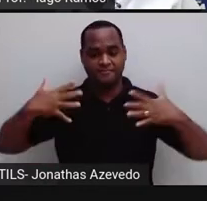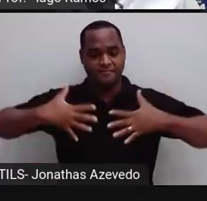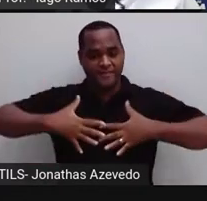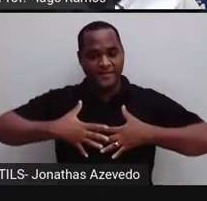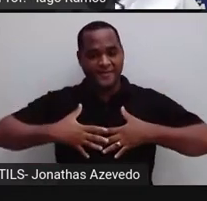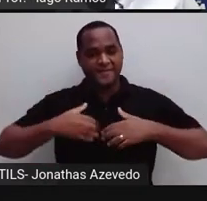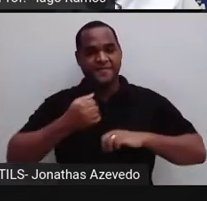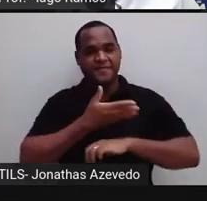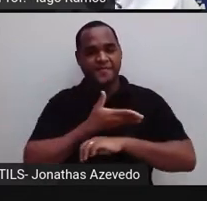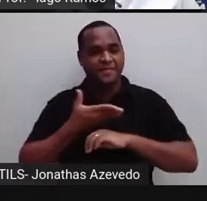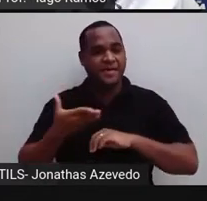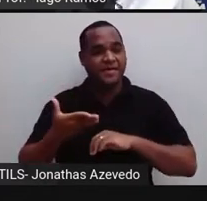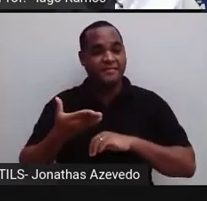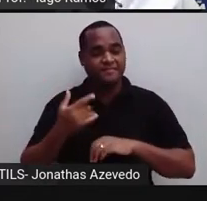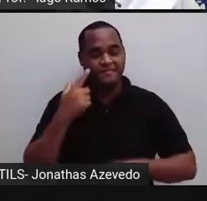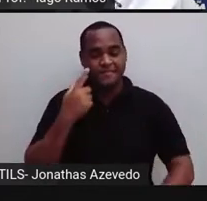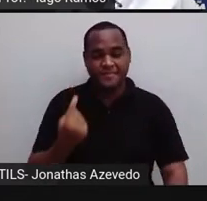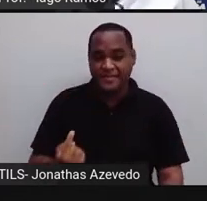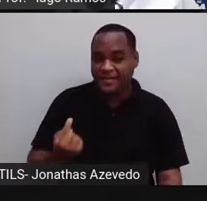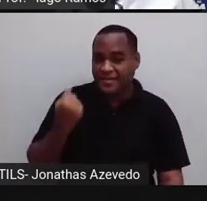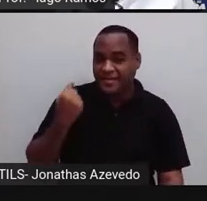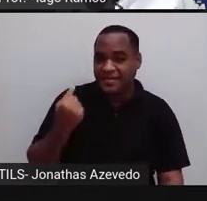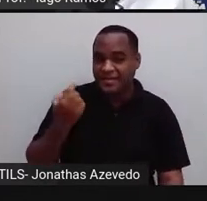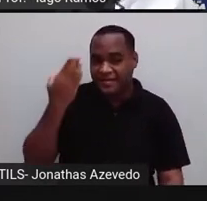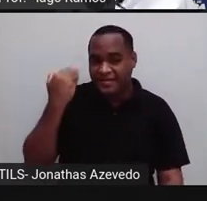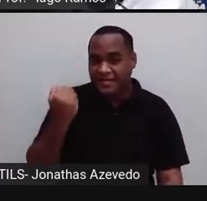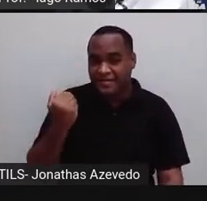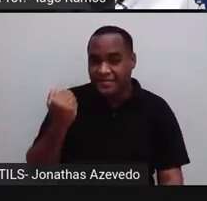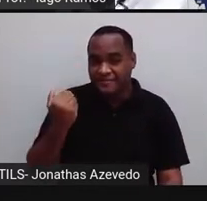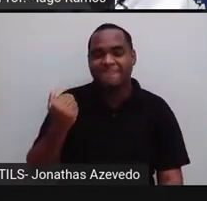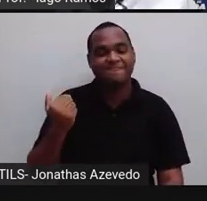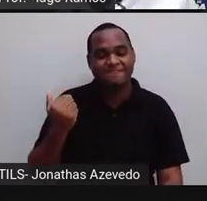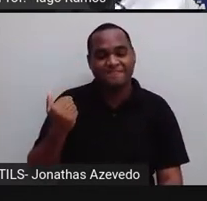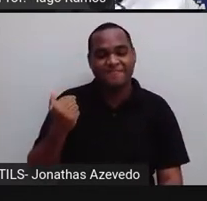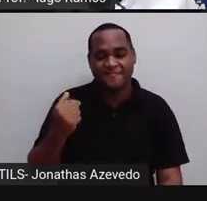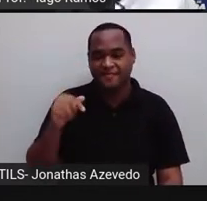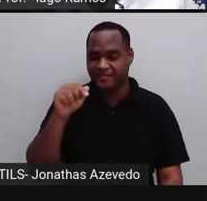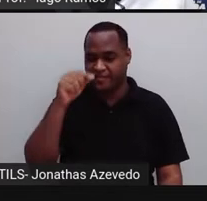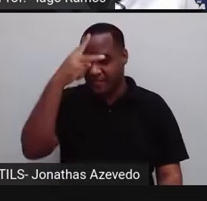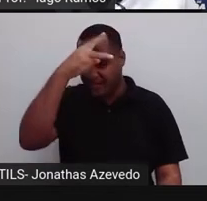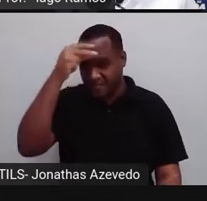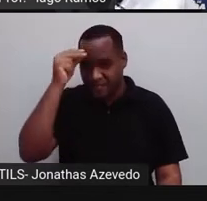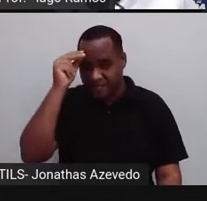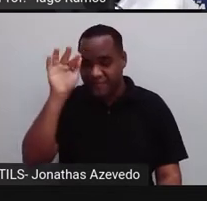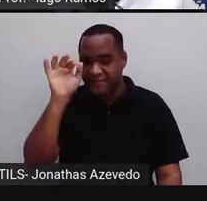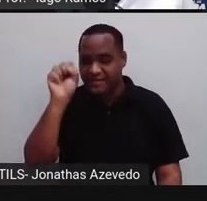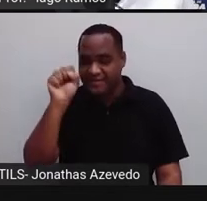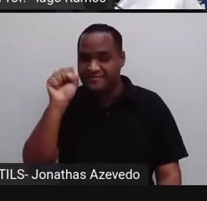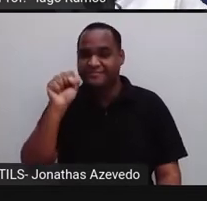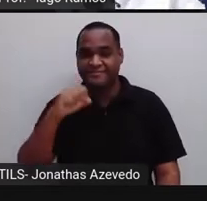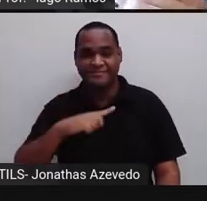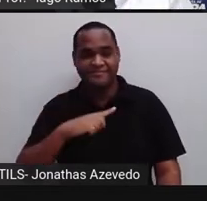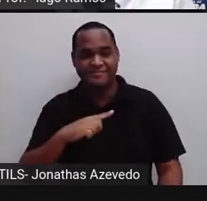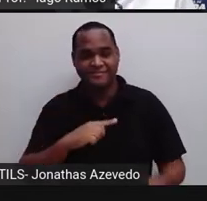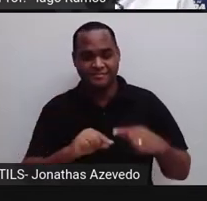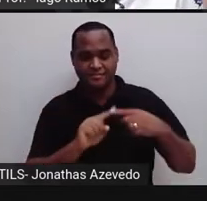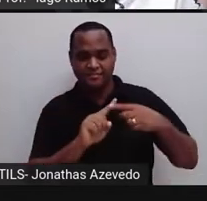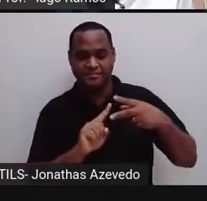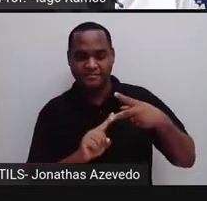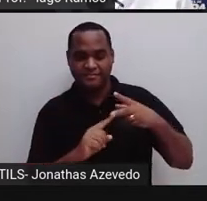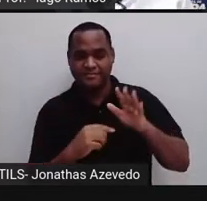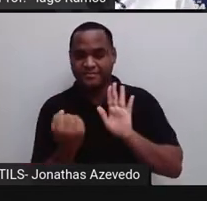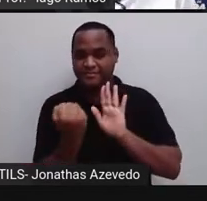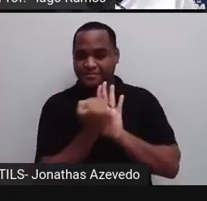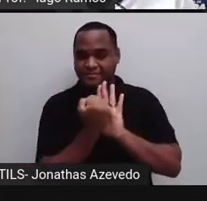e aqui atrás de mim, como sempre, o cartaz da Secretaria Municipal de Educação de Feira de Santana que tem